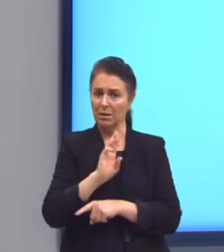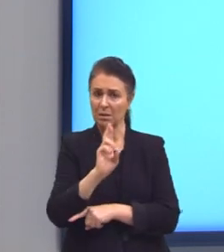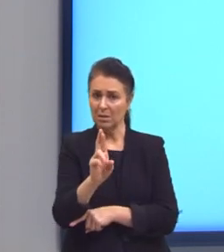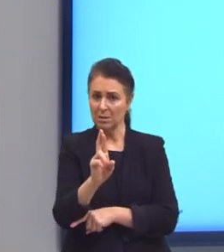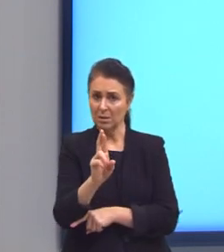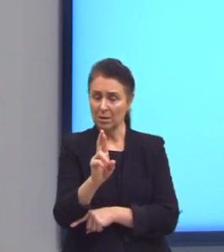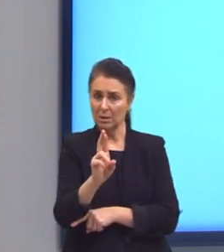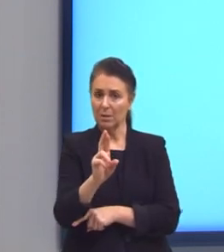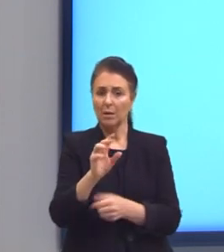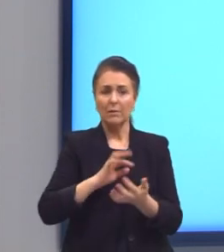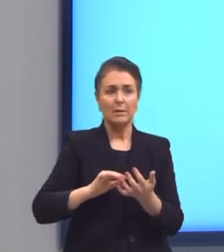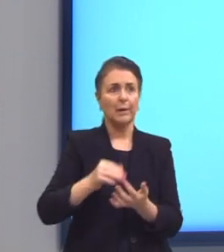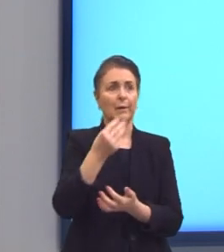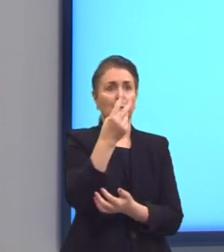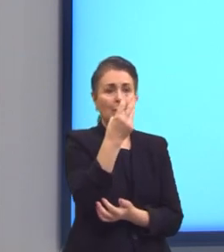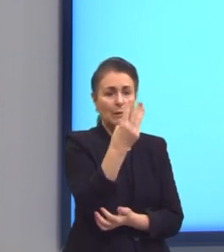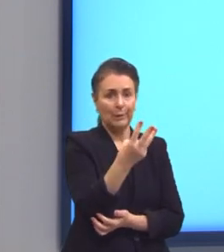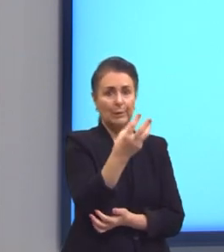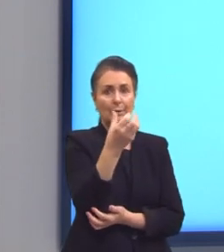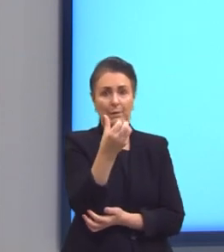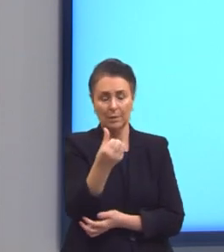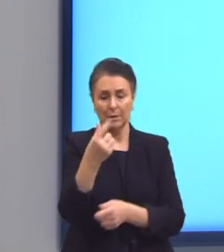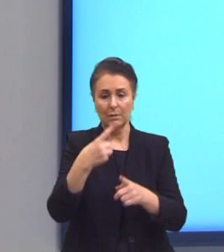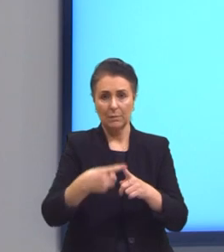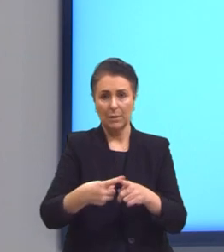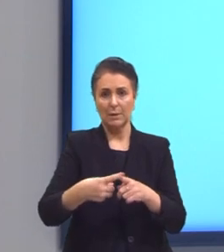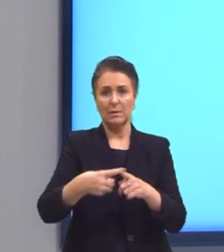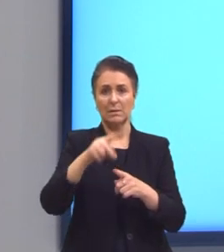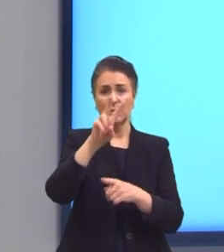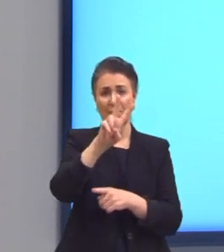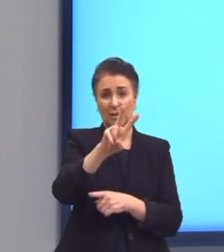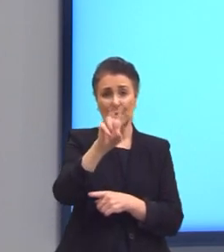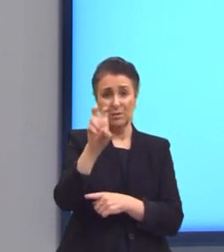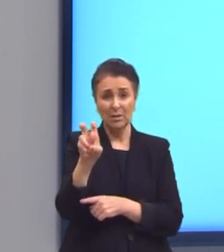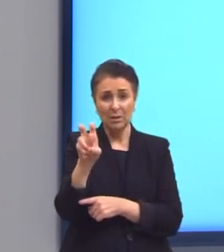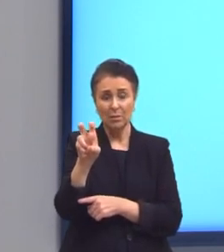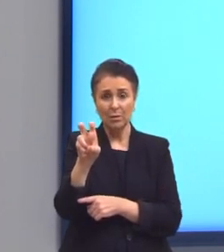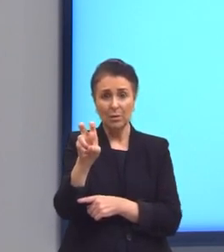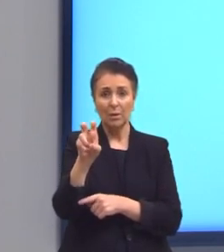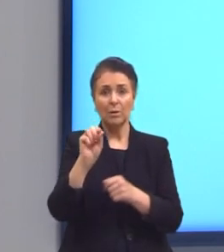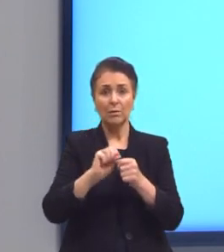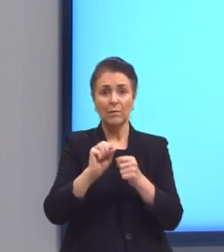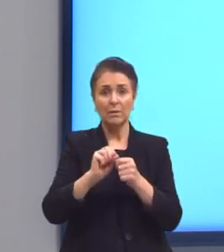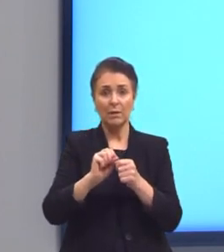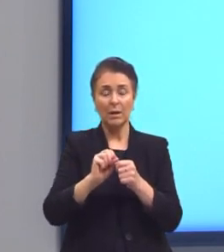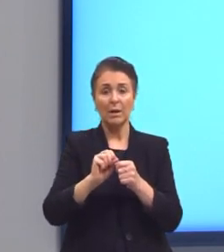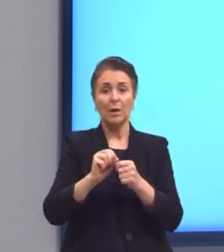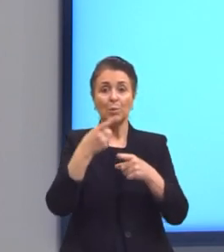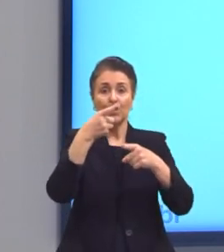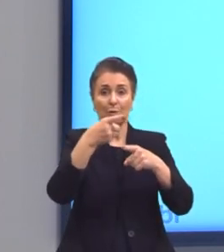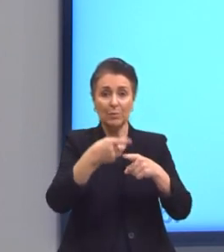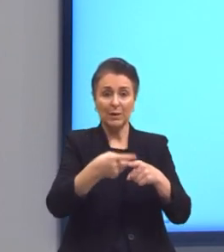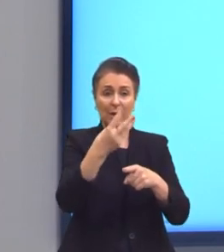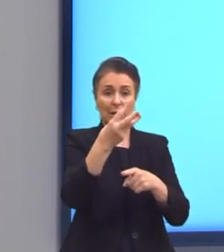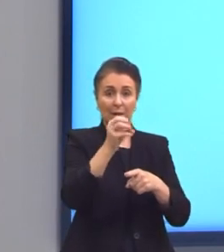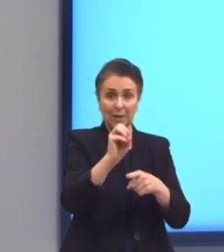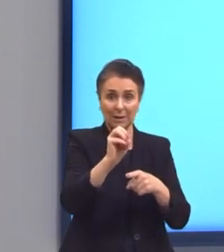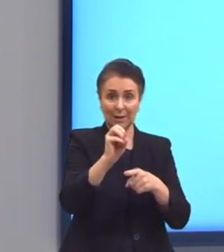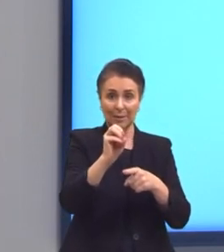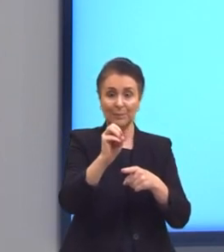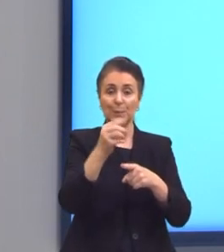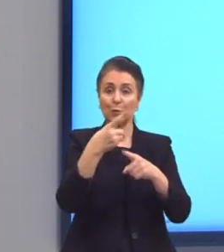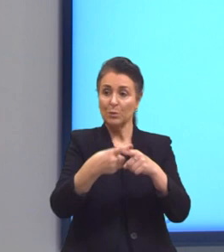de fazer a conta 36 vezes 25, ter que armar a conta, eu multiplico simplesmente 30 por 30,